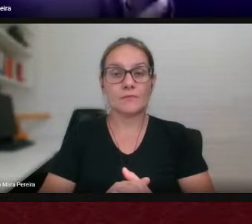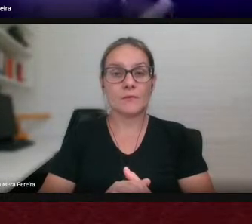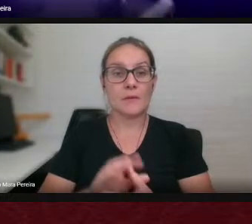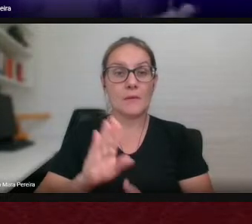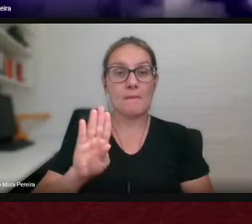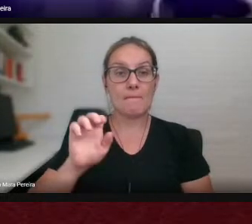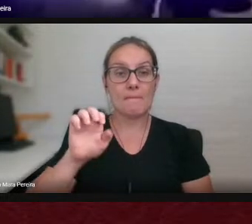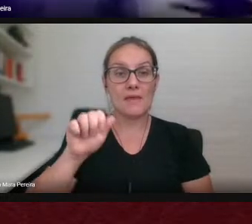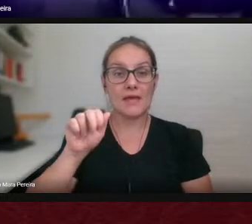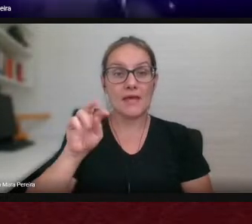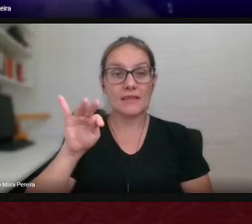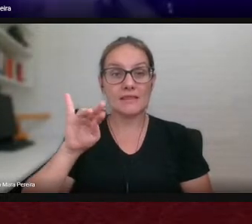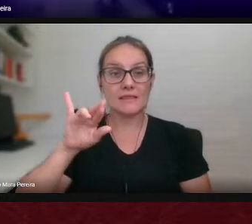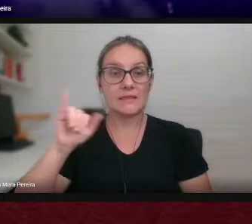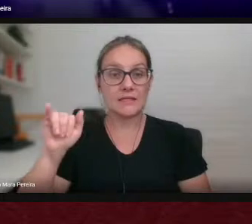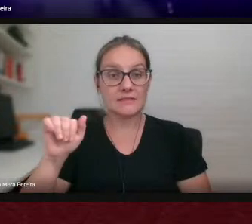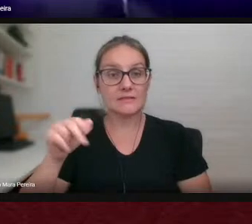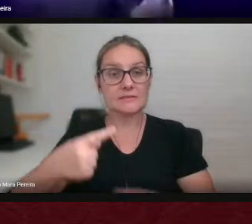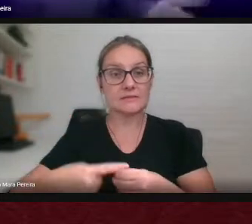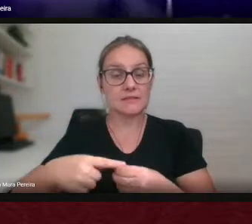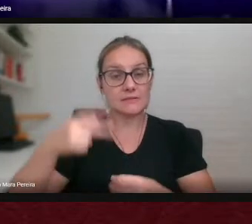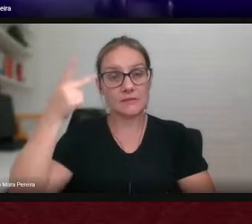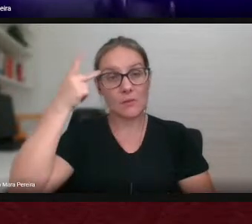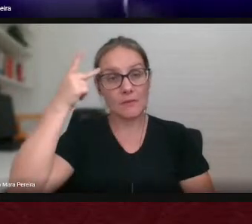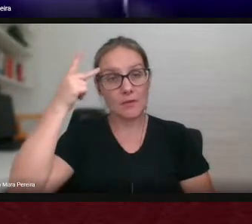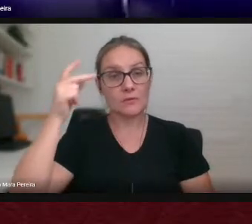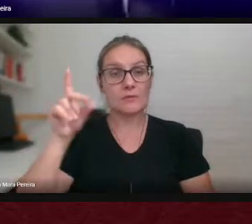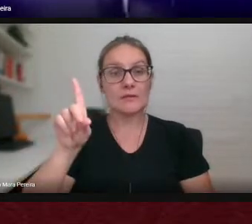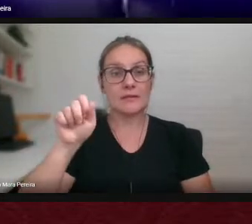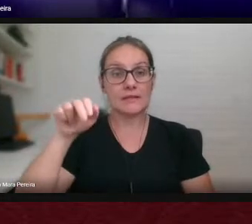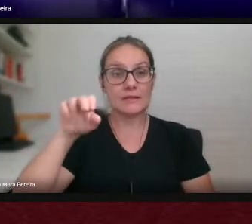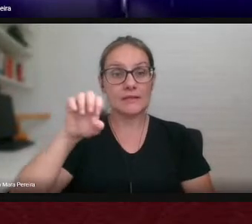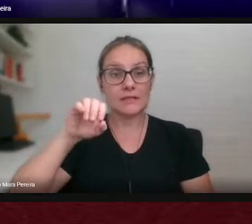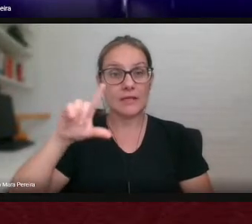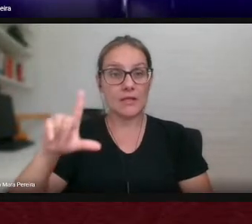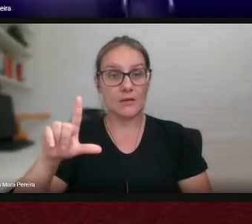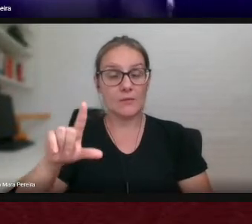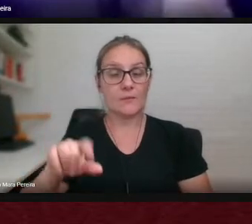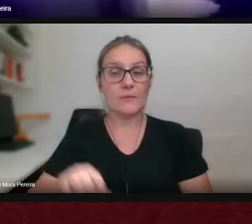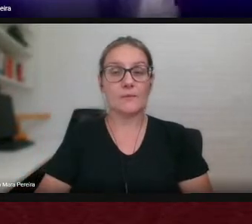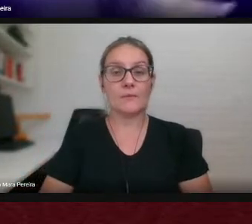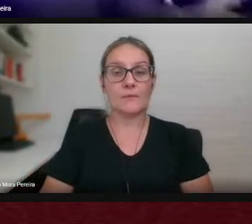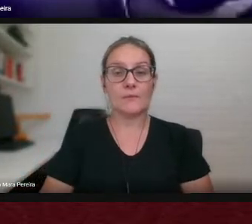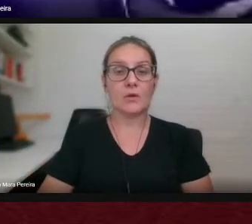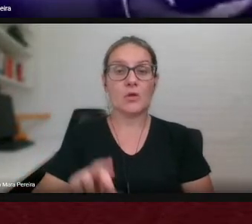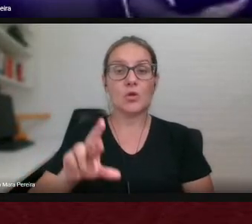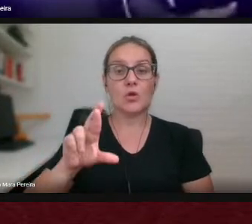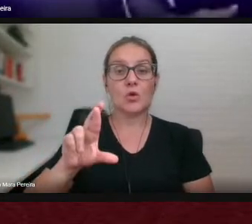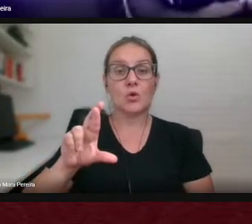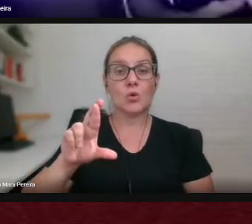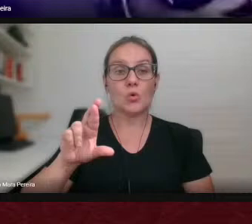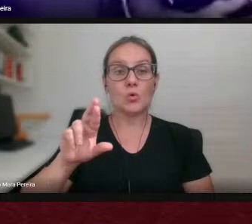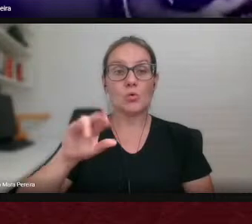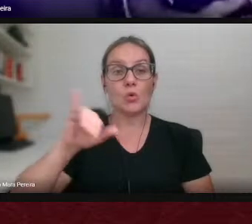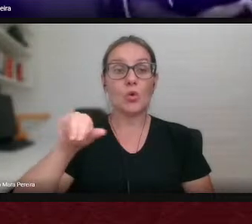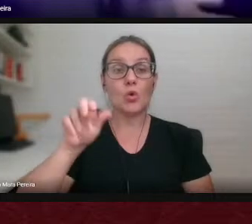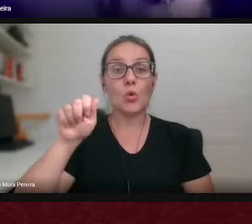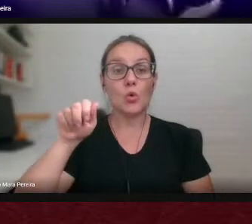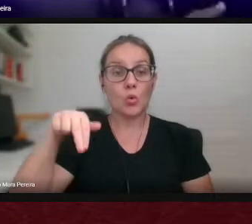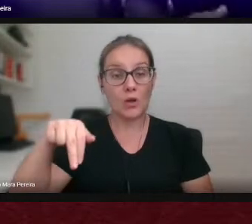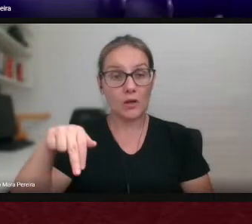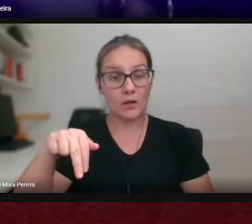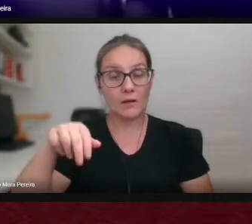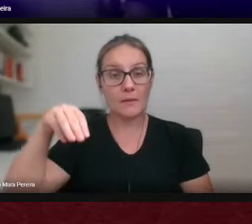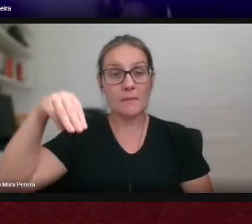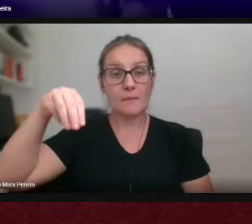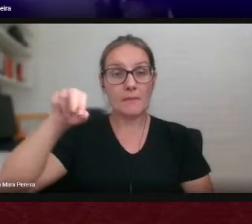Brás que é da Unicamp o Daniel Santos que é da Unicor o Juan Fiorini e a professora Maria